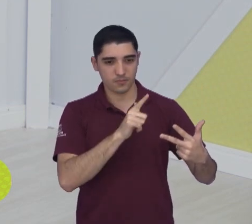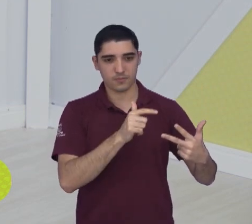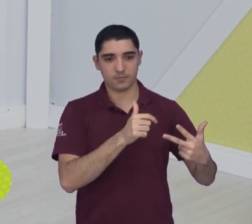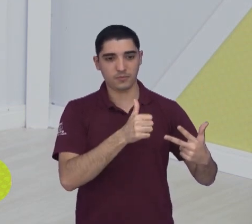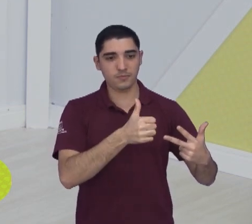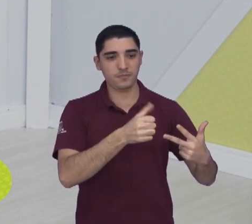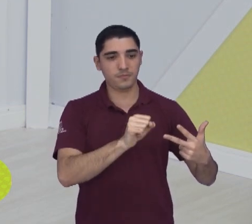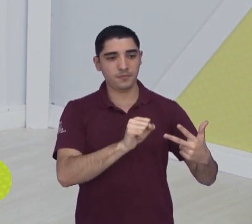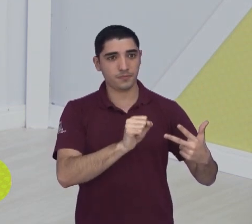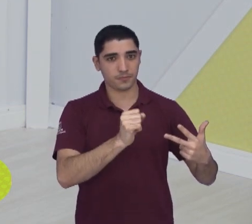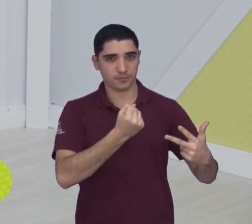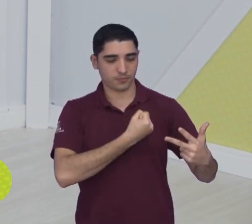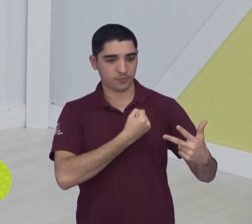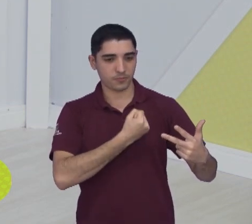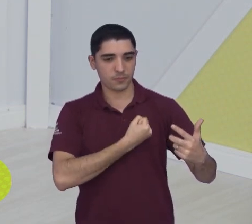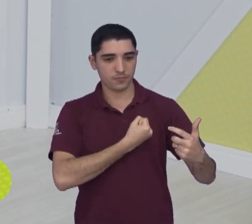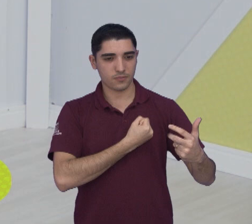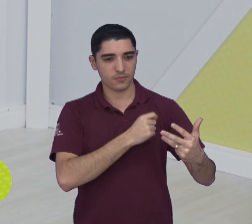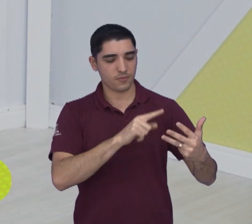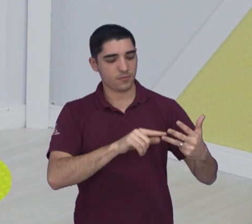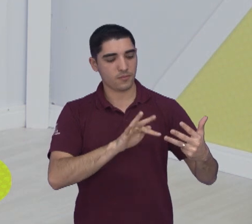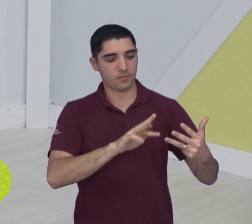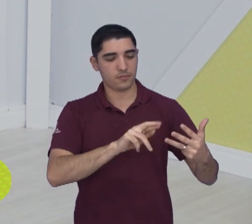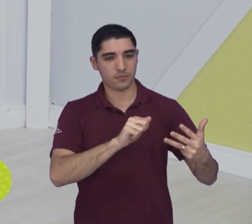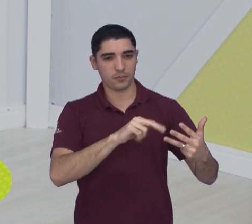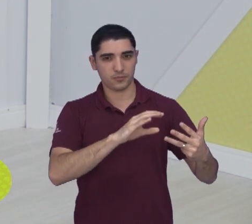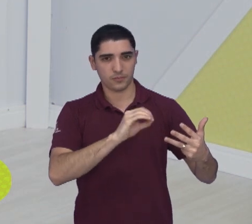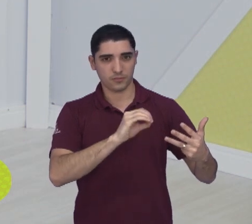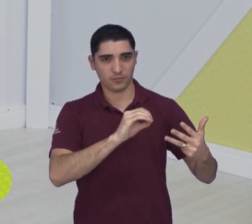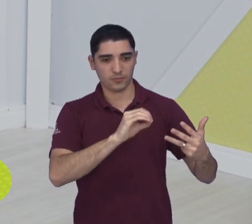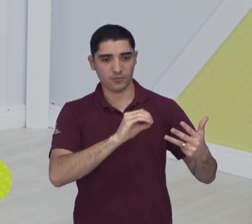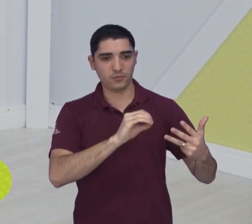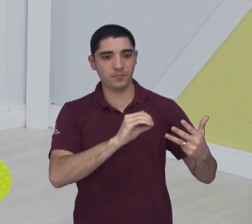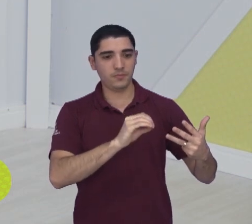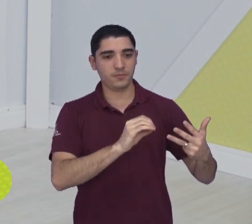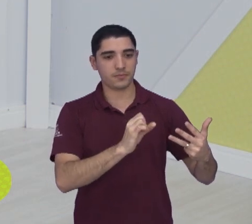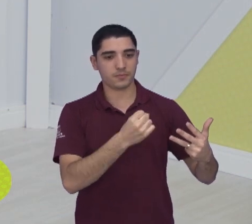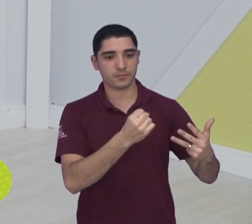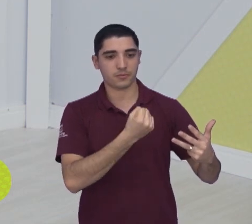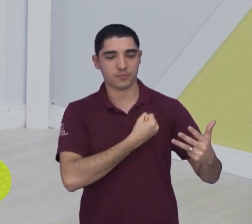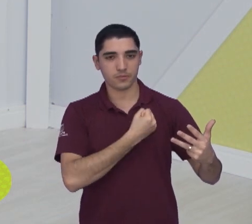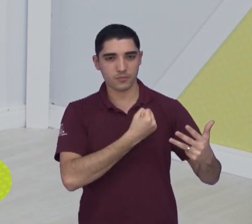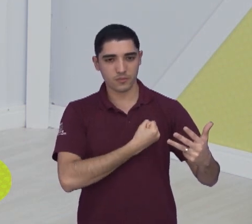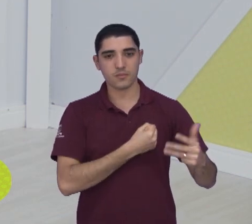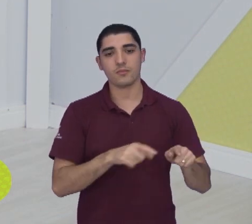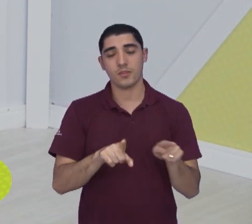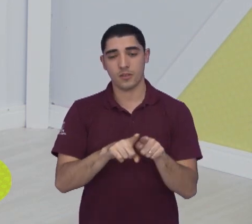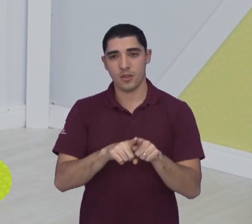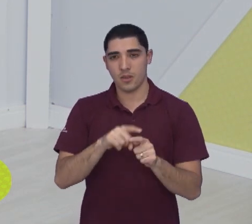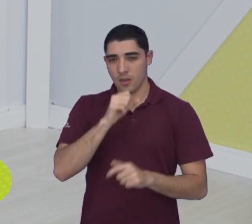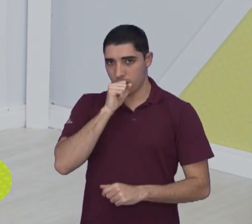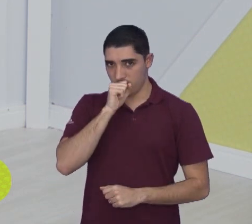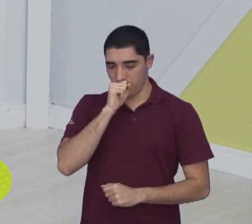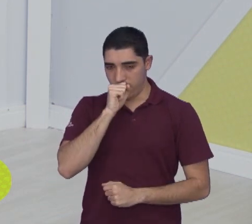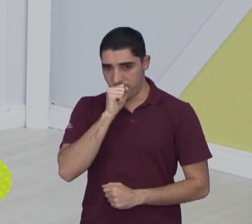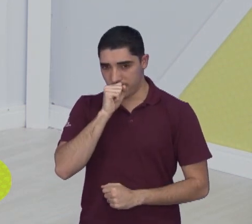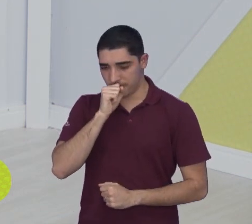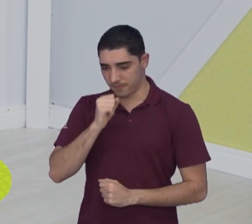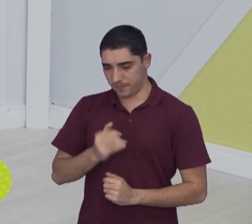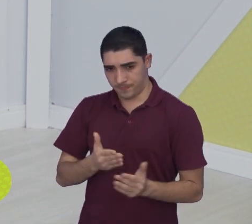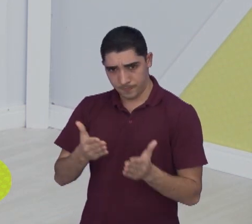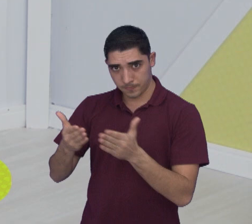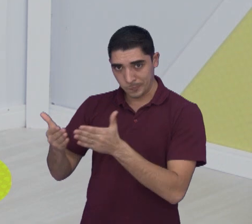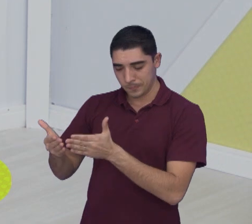novo para ele, primeira oportunidade dele no basquete brasileiro, também oito pontos, quatro rebotes e uma assistência. Pelo lado do Paulistano, os melhores,